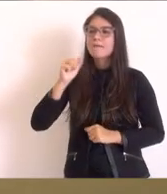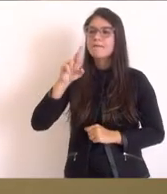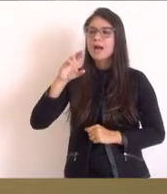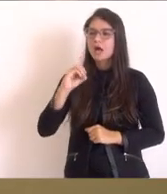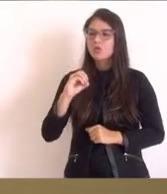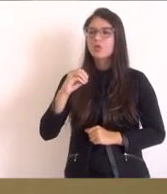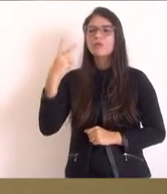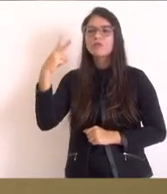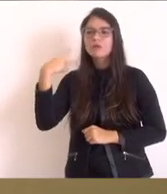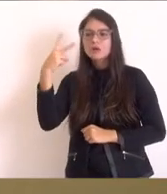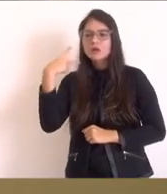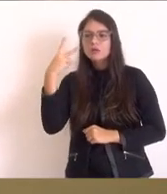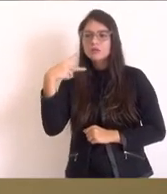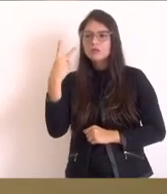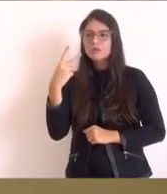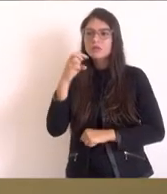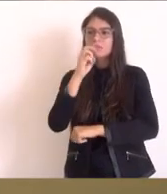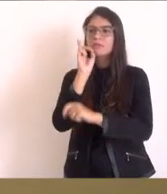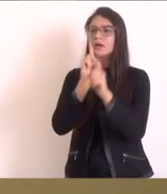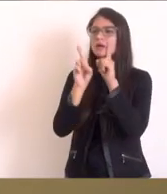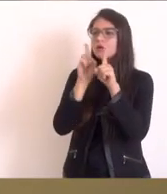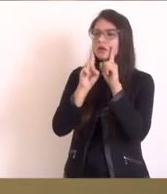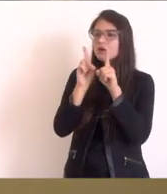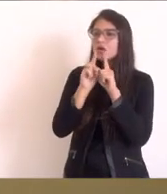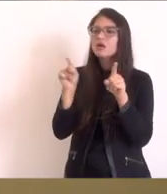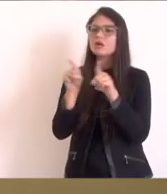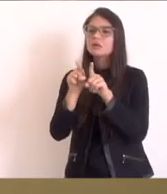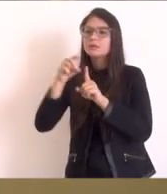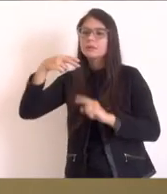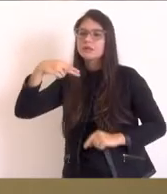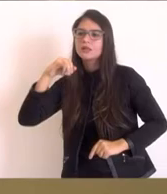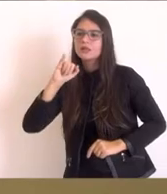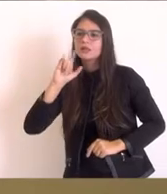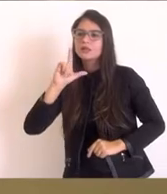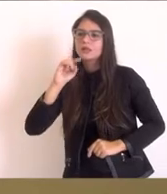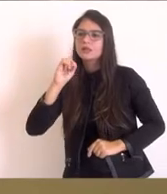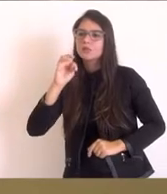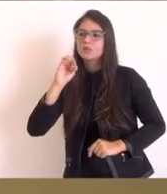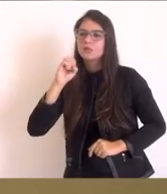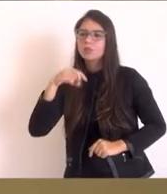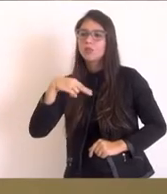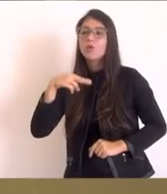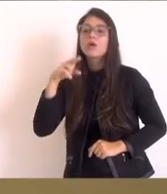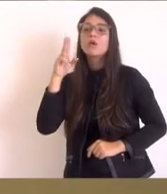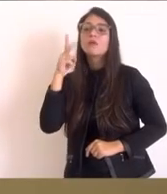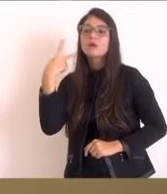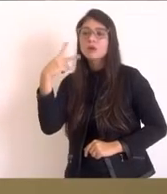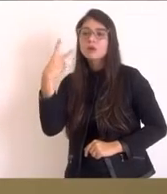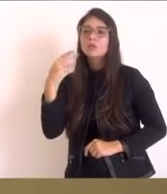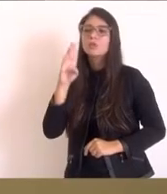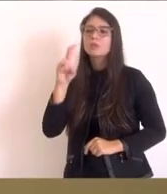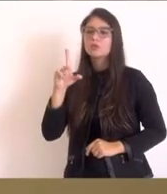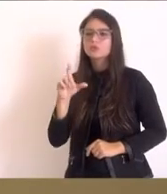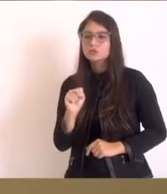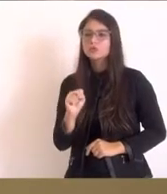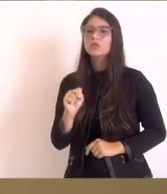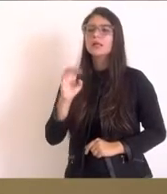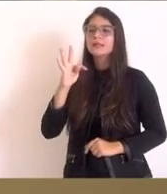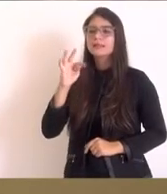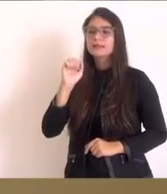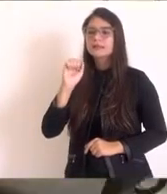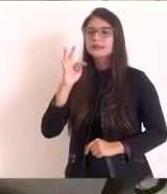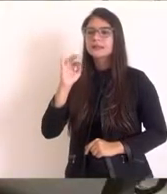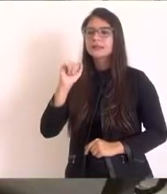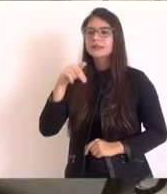de Maricá, Newton César, vereador de Búzios, Tatiana Lopes, chefe de gabinete